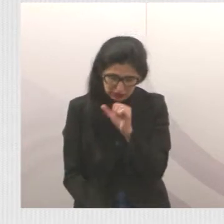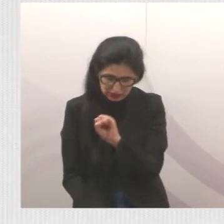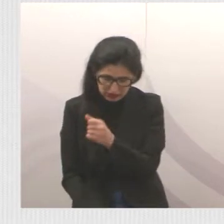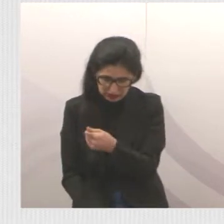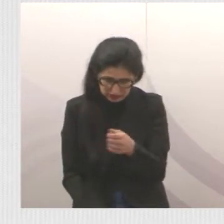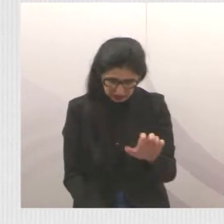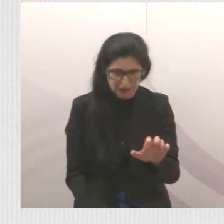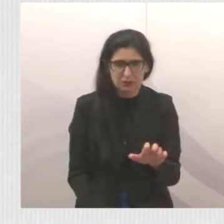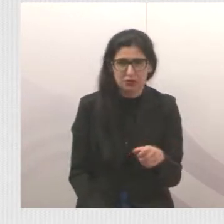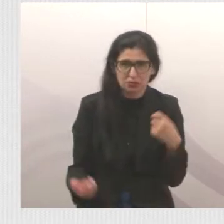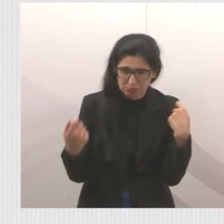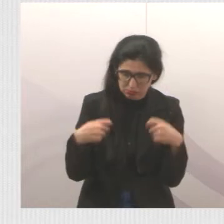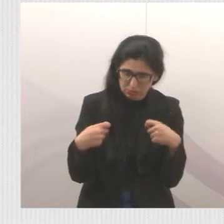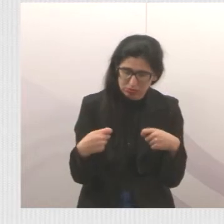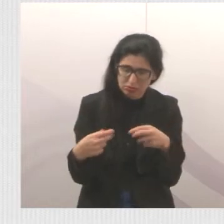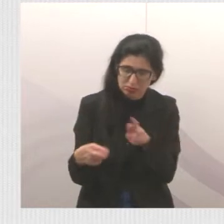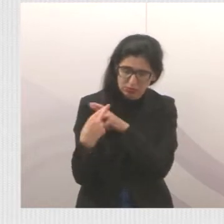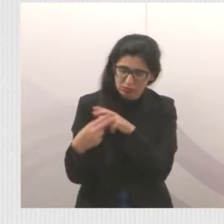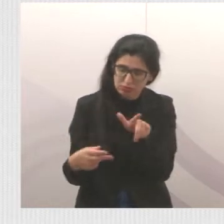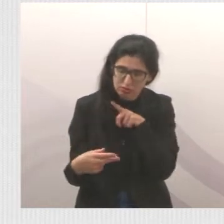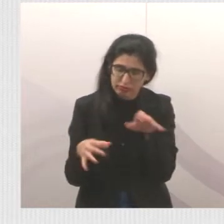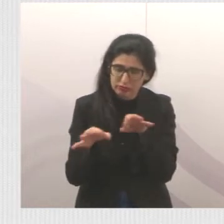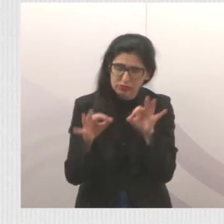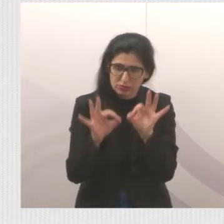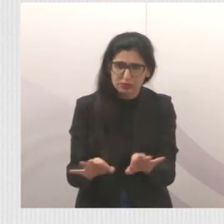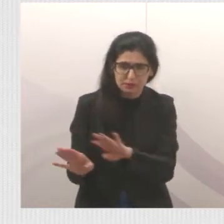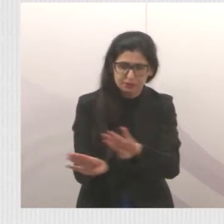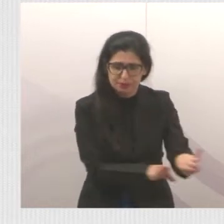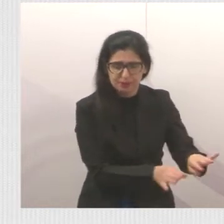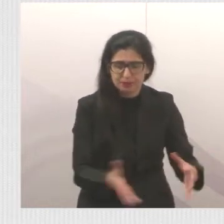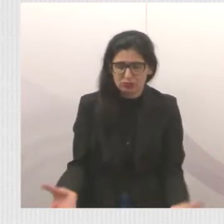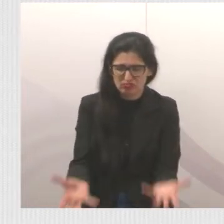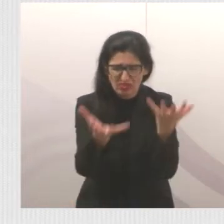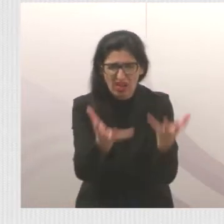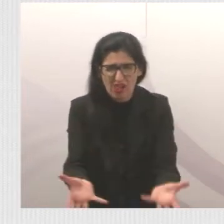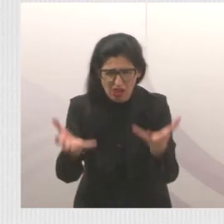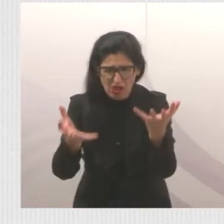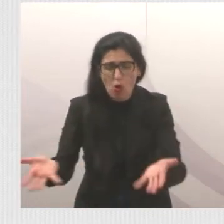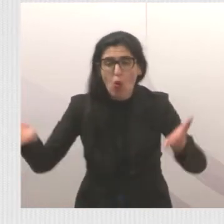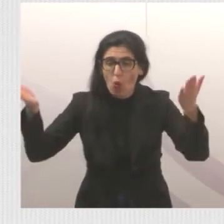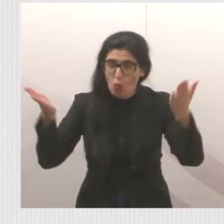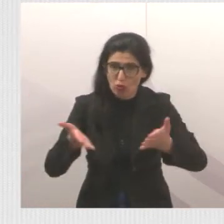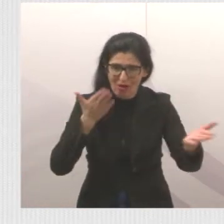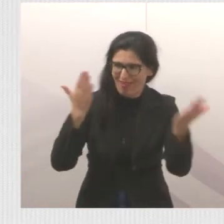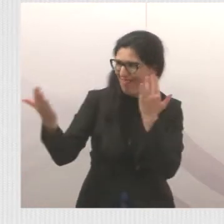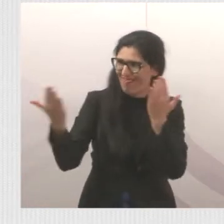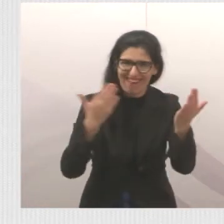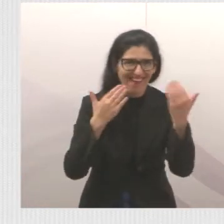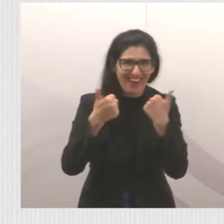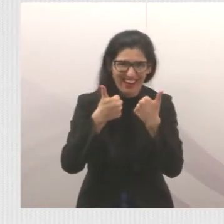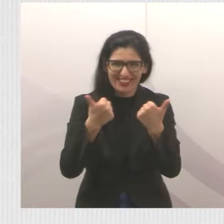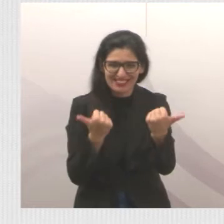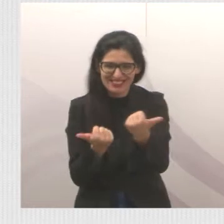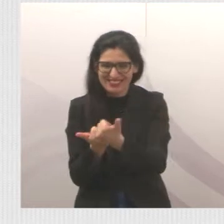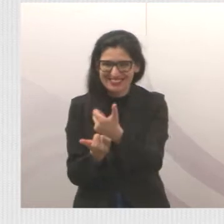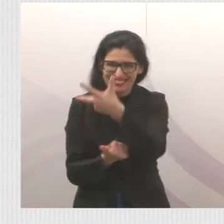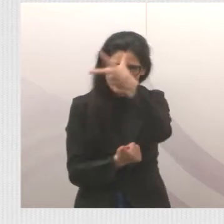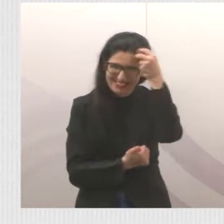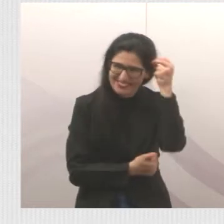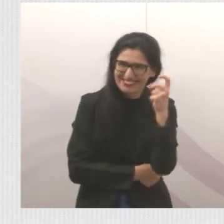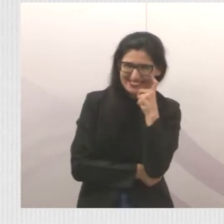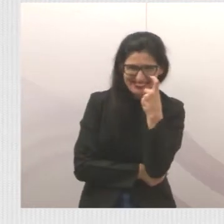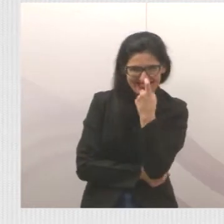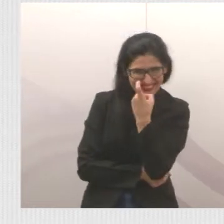estava cheio de mato? Hoje está limpo, graças a Deus, o subprefeito do Parque Minha Lua deu uma atenção